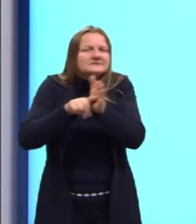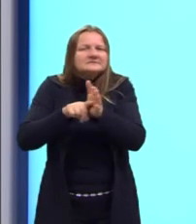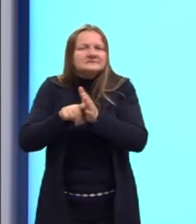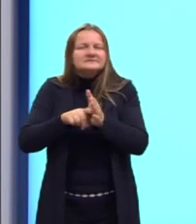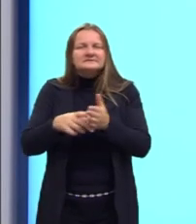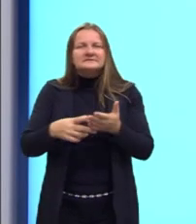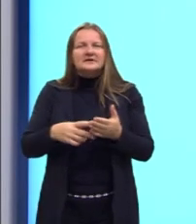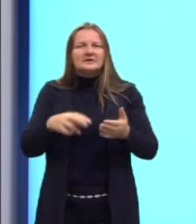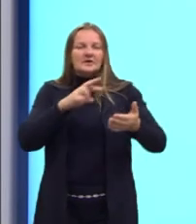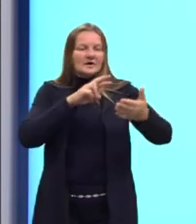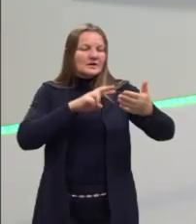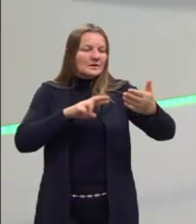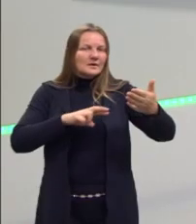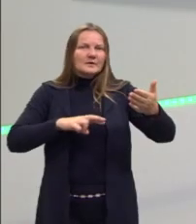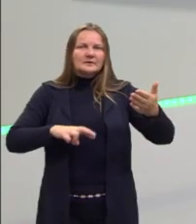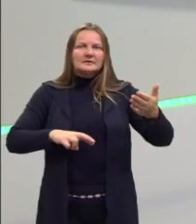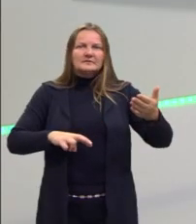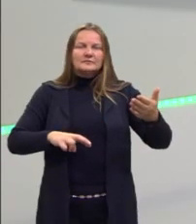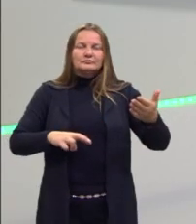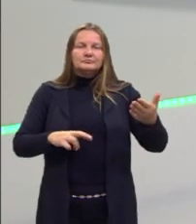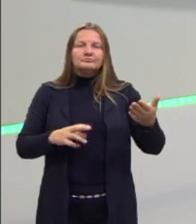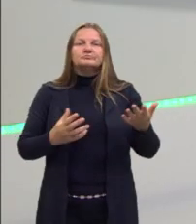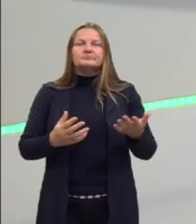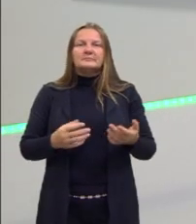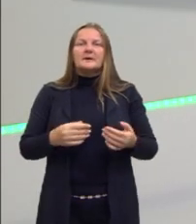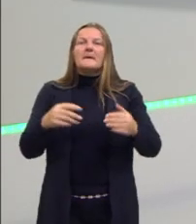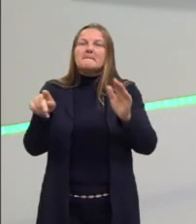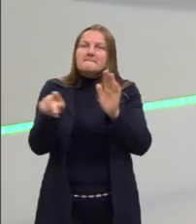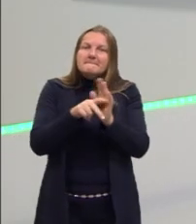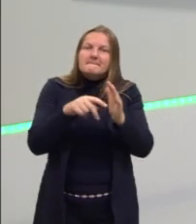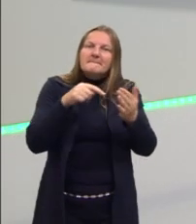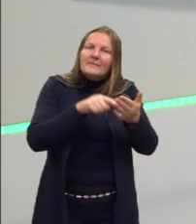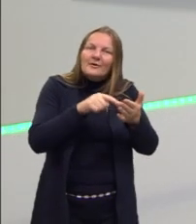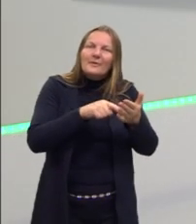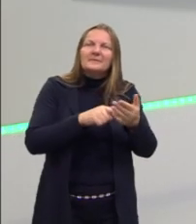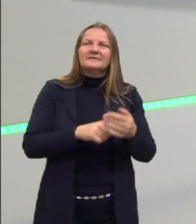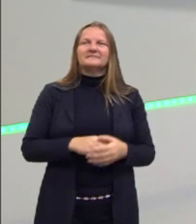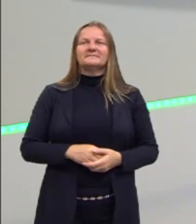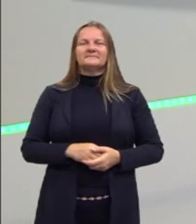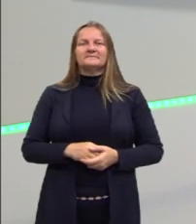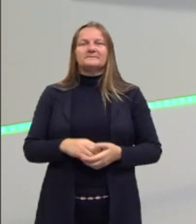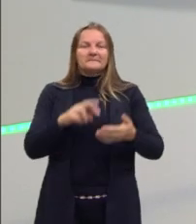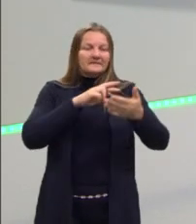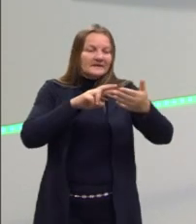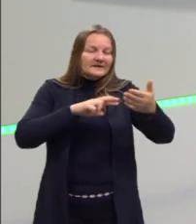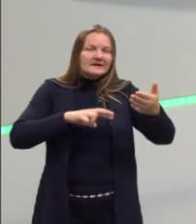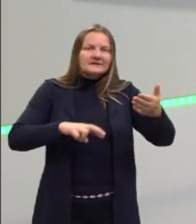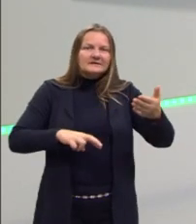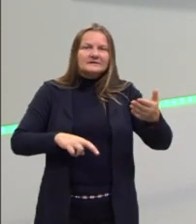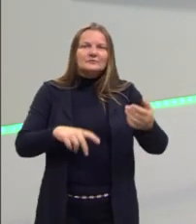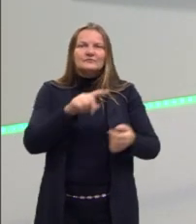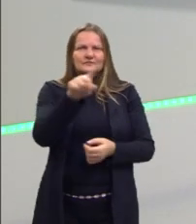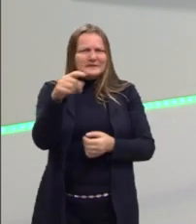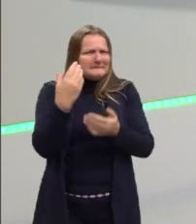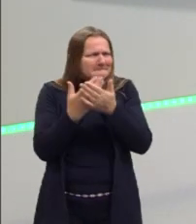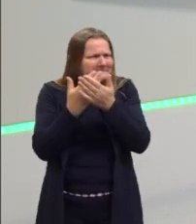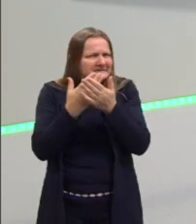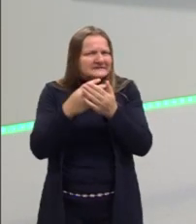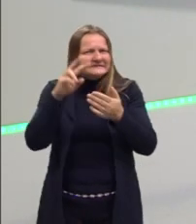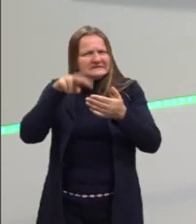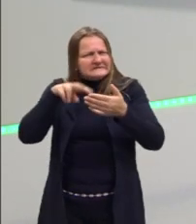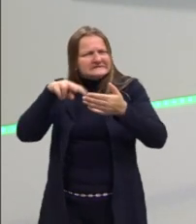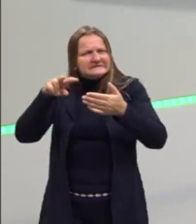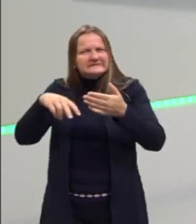redação nota mil? A própria redação nota mil. Então, se isso ainda não faz parte dos teus estudos,